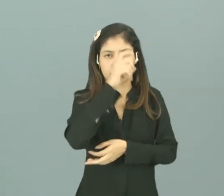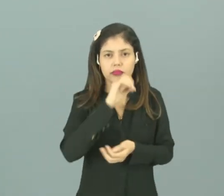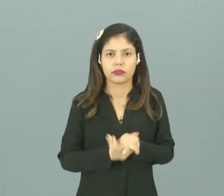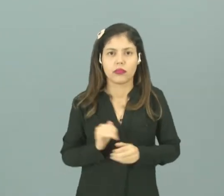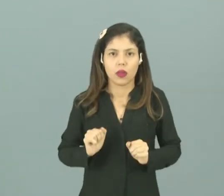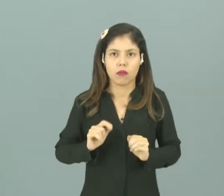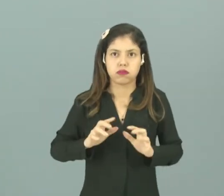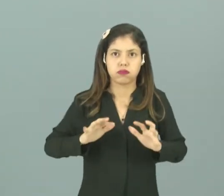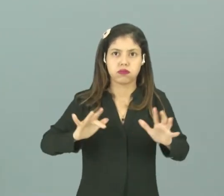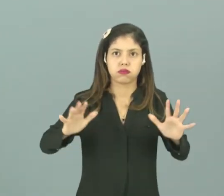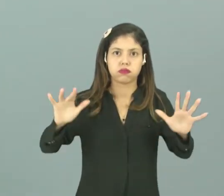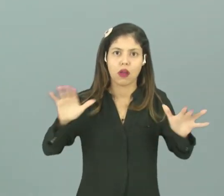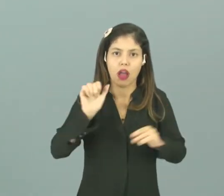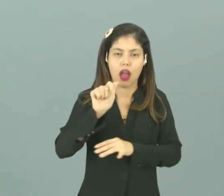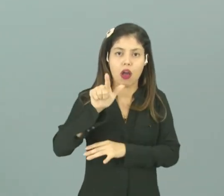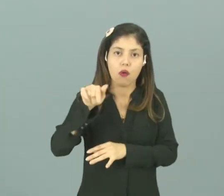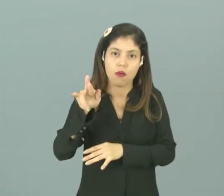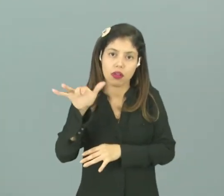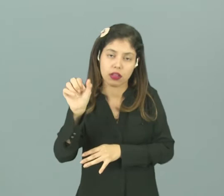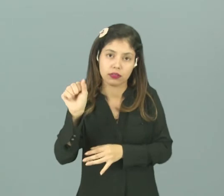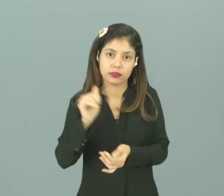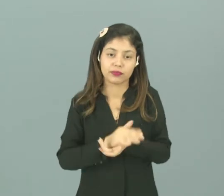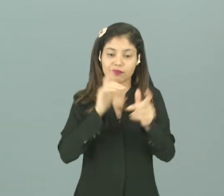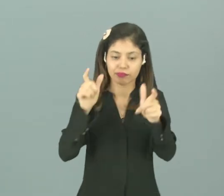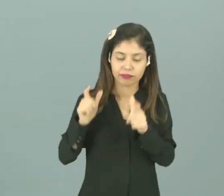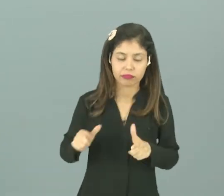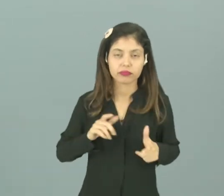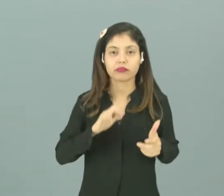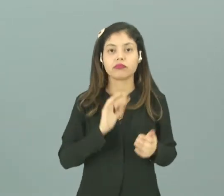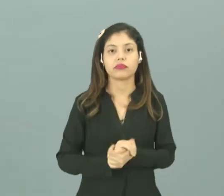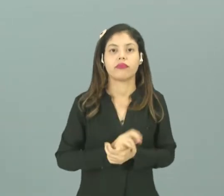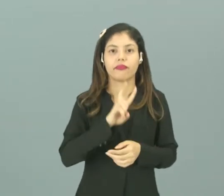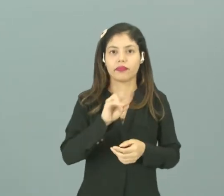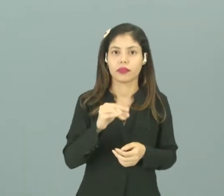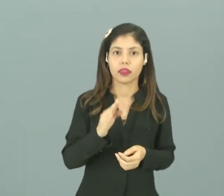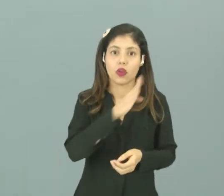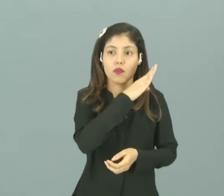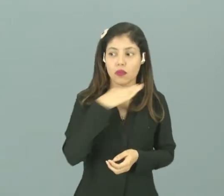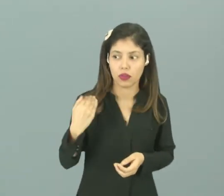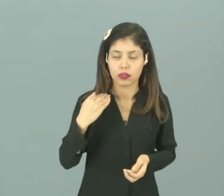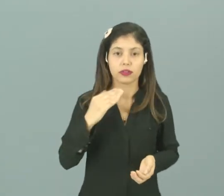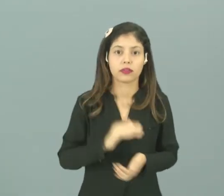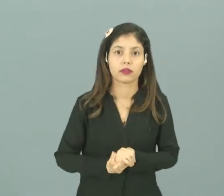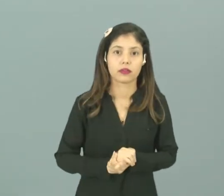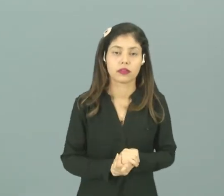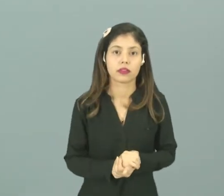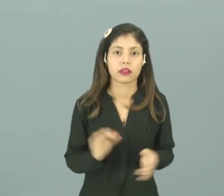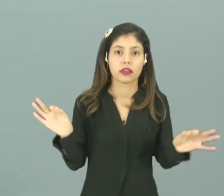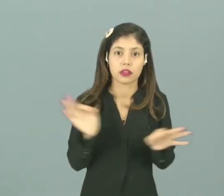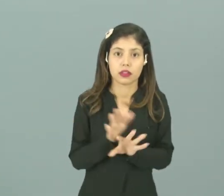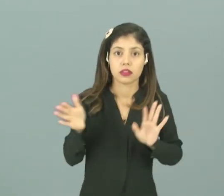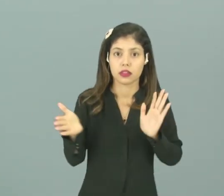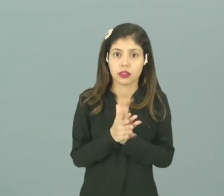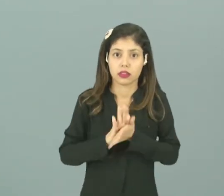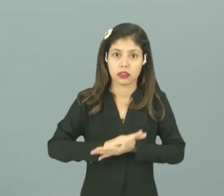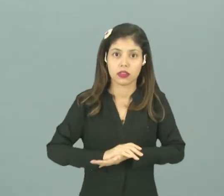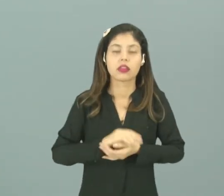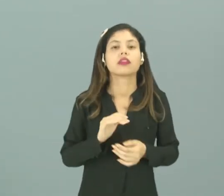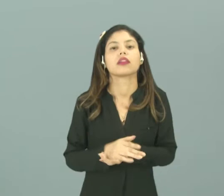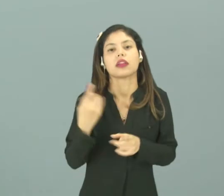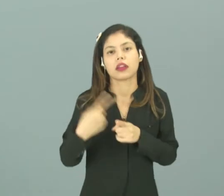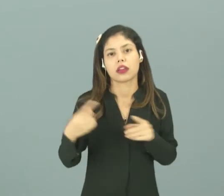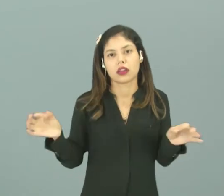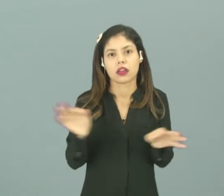acúmulo de algas em um determinado ambiente, que vai fazer com que vários peixes acabem indo à falência, porque